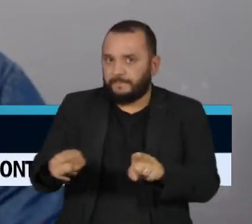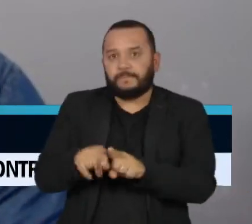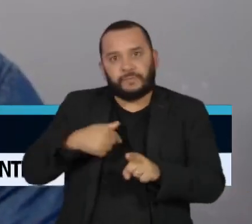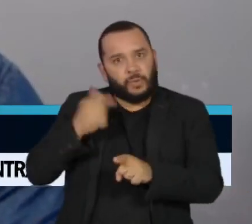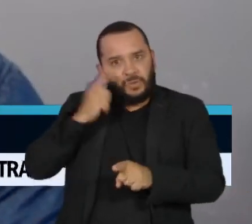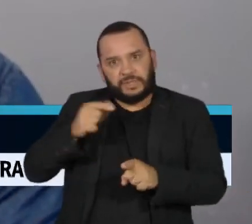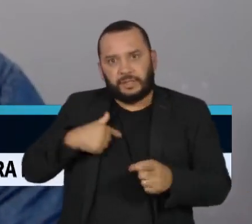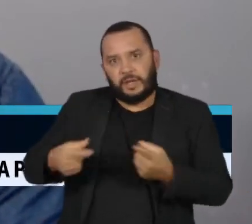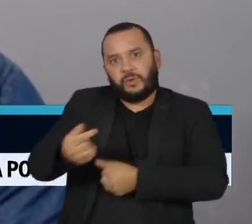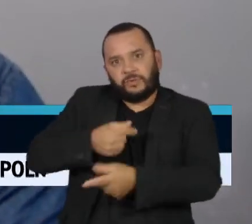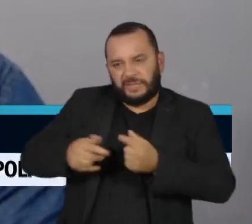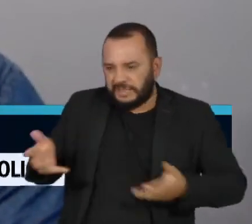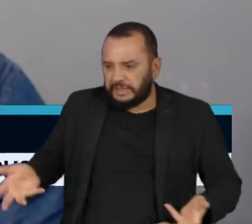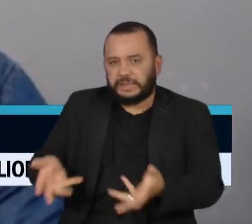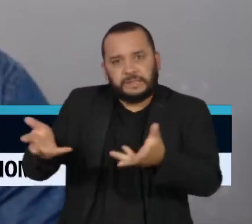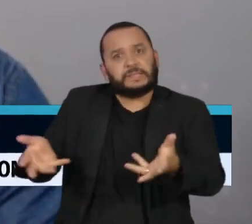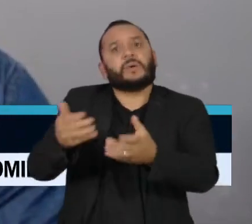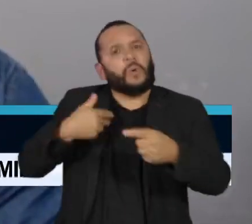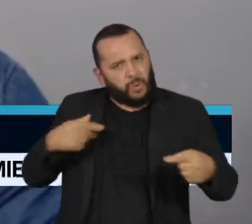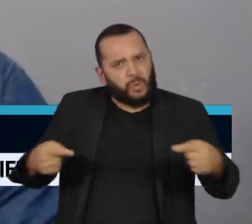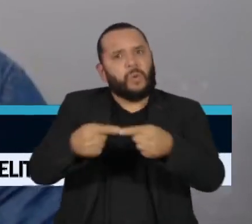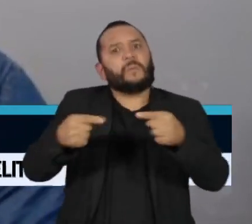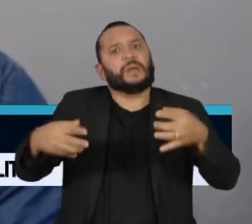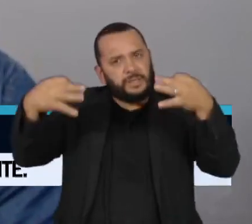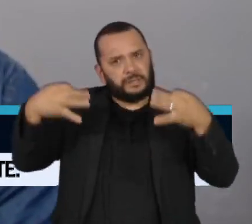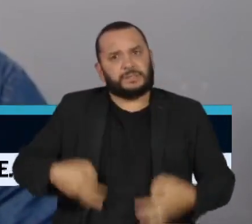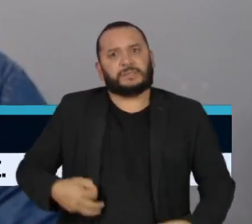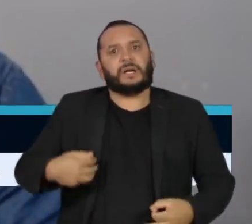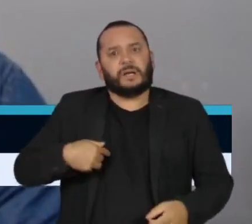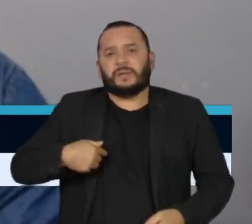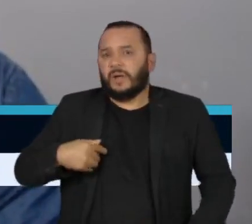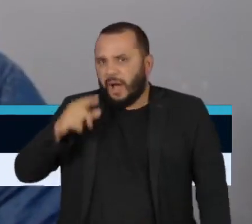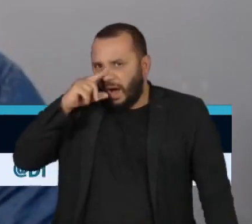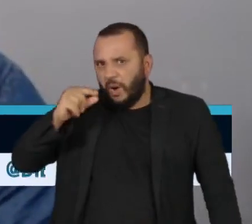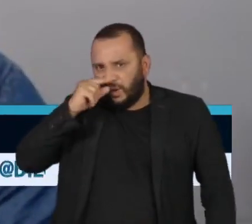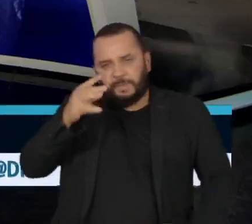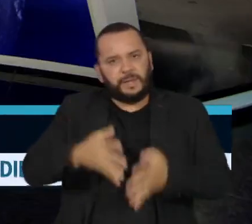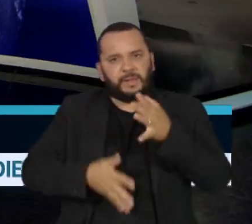deseja. Então, acho que caiu como uma luva, não acredito que o acúmulo atrapalhe de maneira alguma.